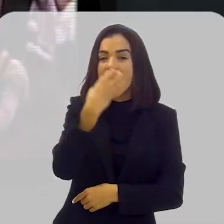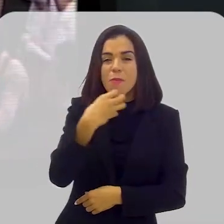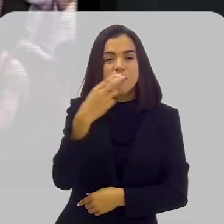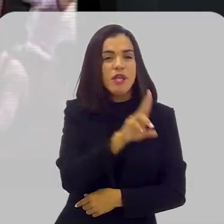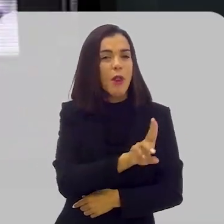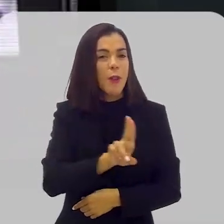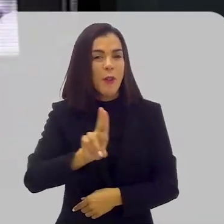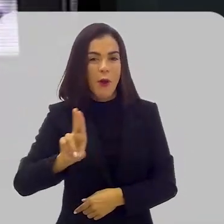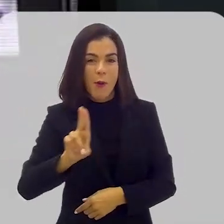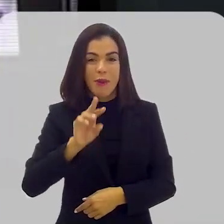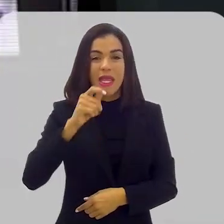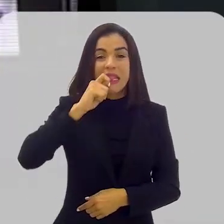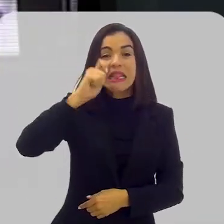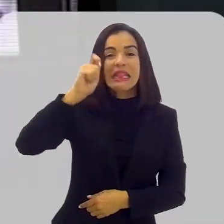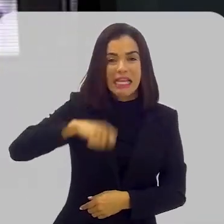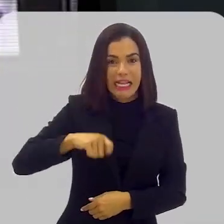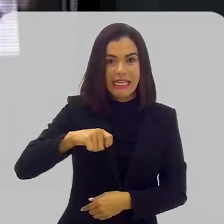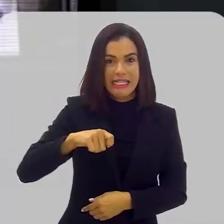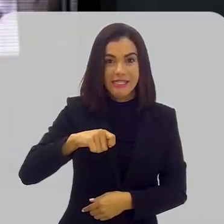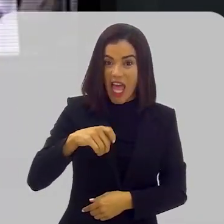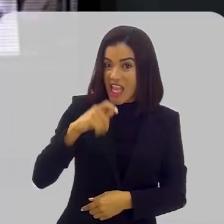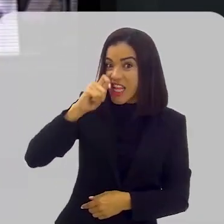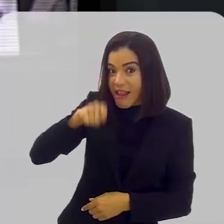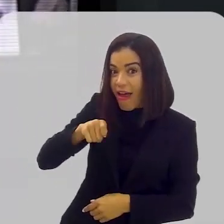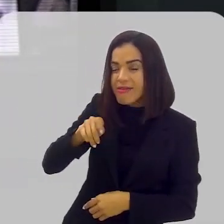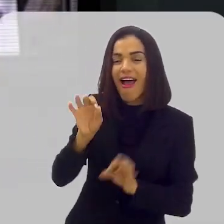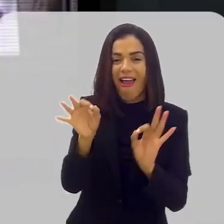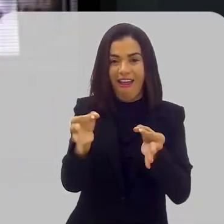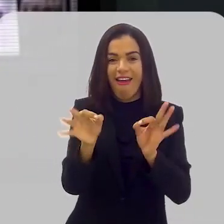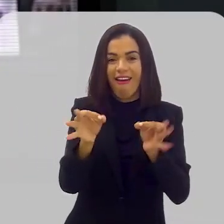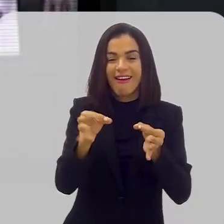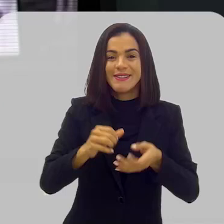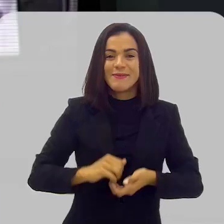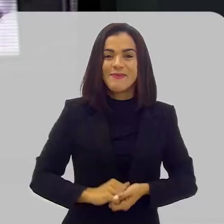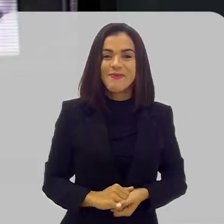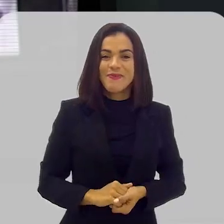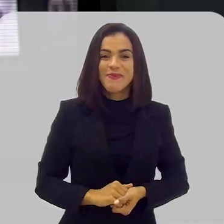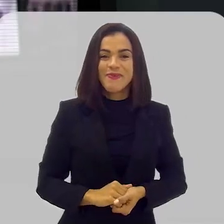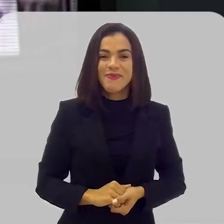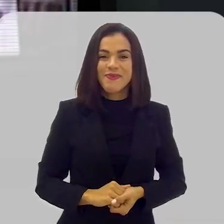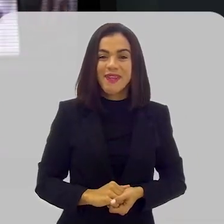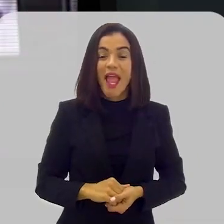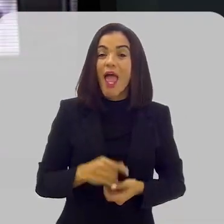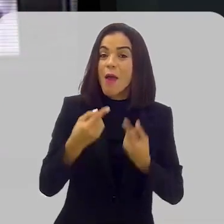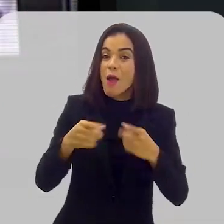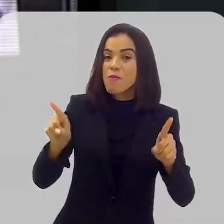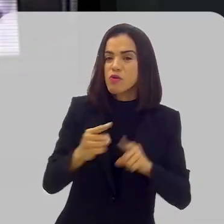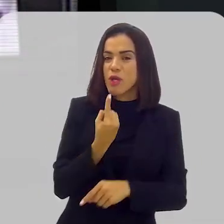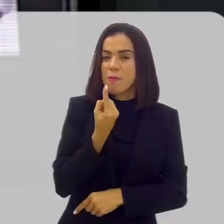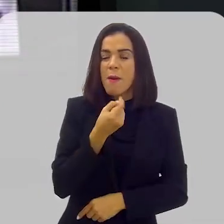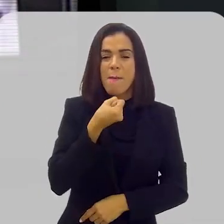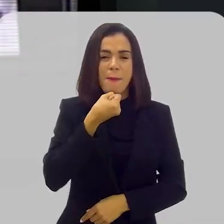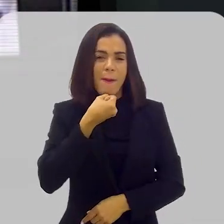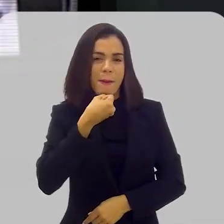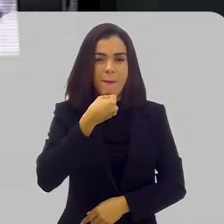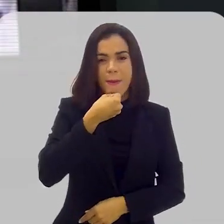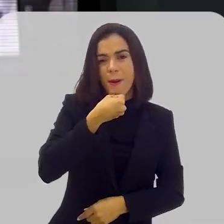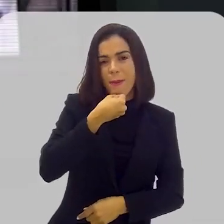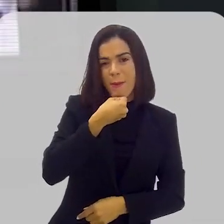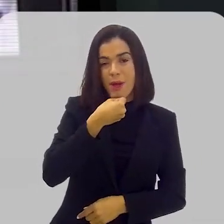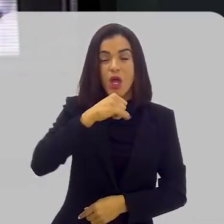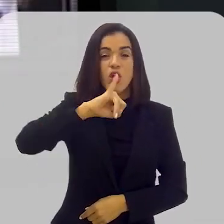à altura. A música que se chama Tiradentes. Ah, Tiradentes? Sim. A capela.